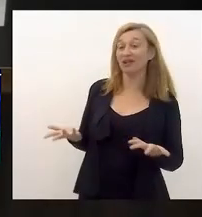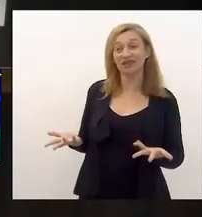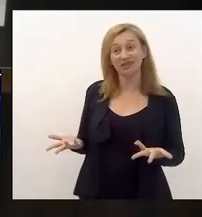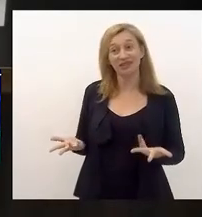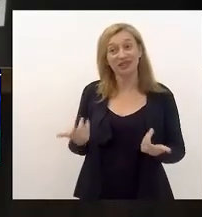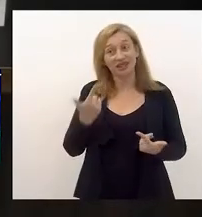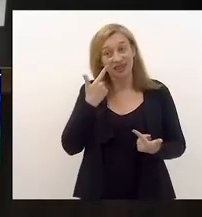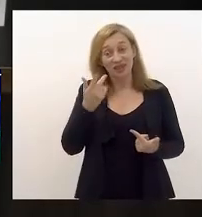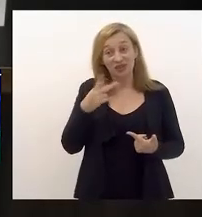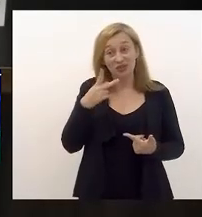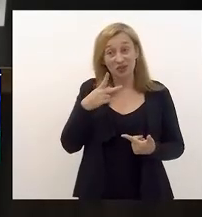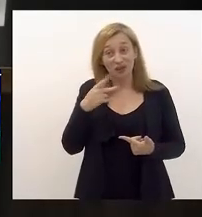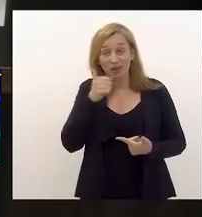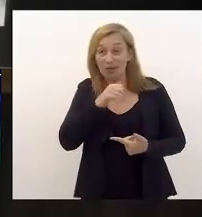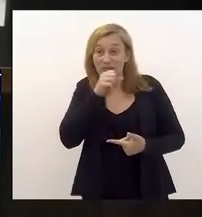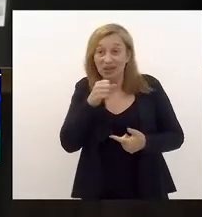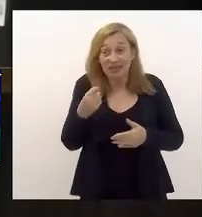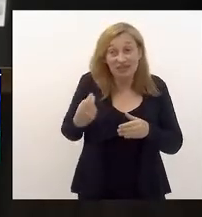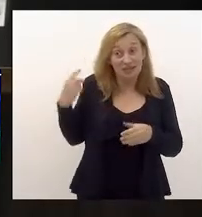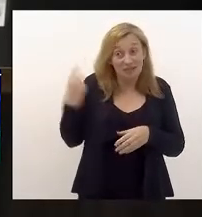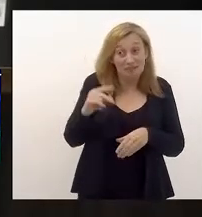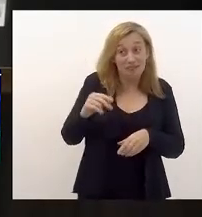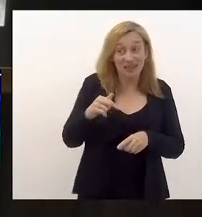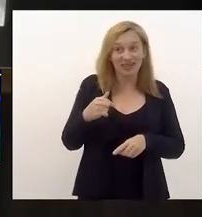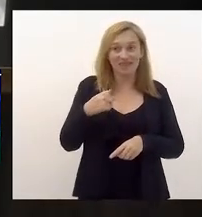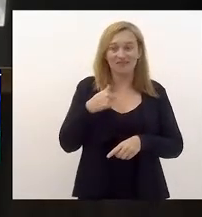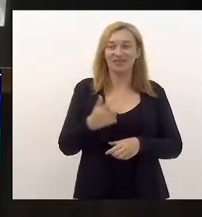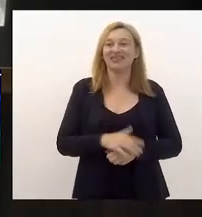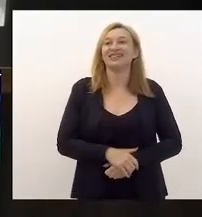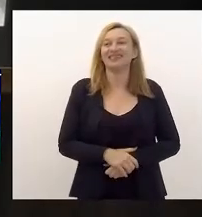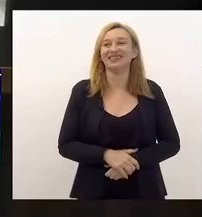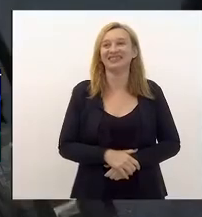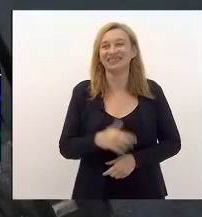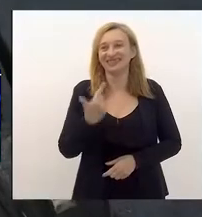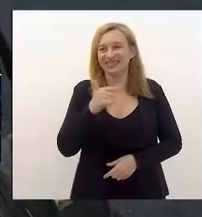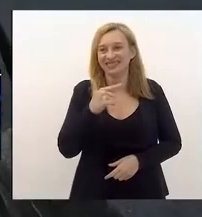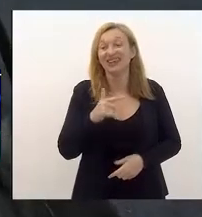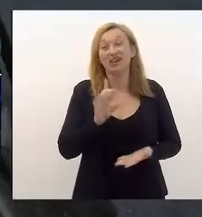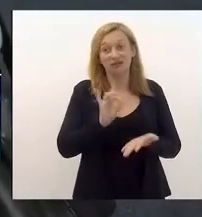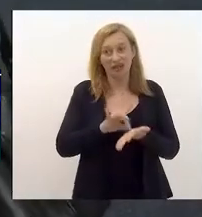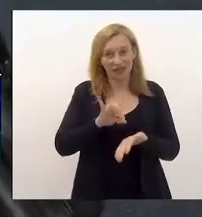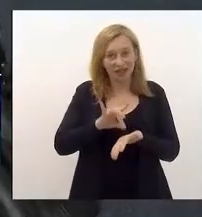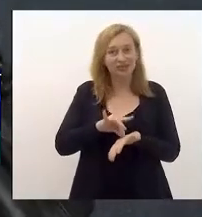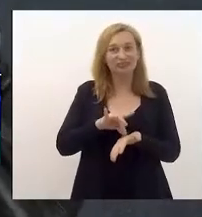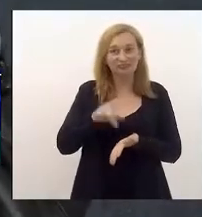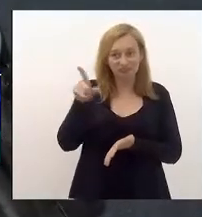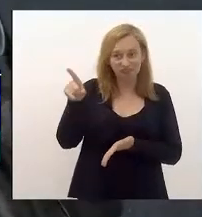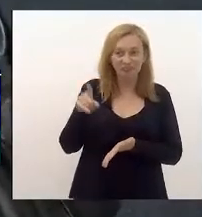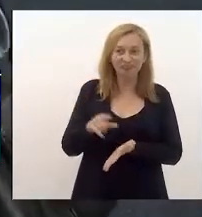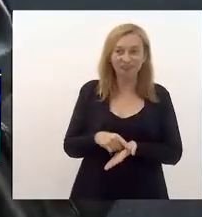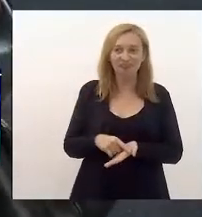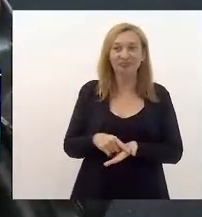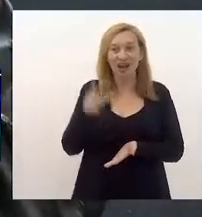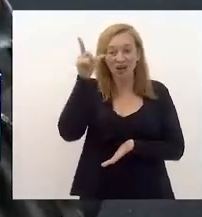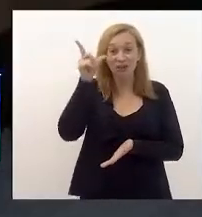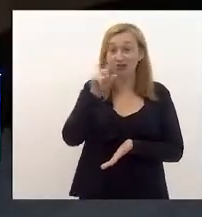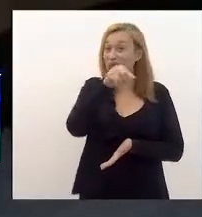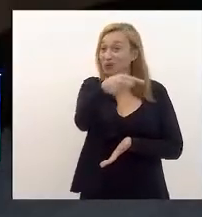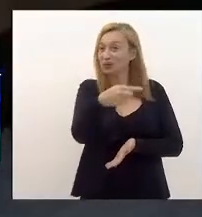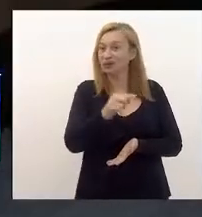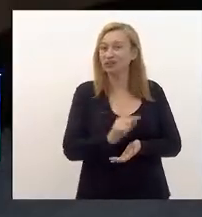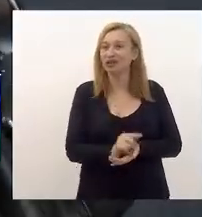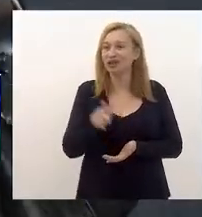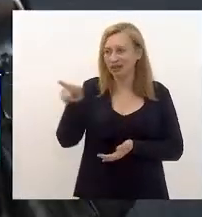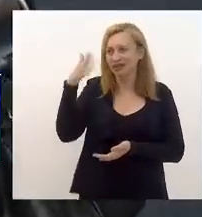Aí ele falou assim, não fala para a minha mãe, não, senão ela vai me pegar de pau. Mas é verdade, ele... A Lucinha vai no próximo, presidente. Ele sabe